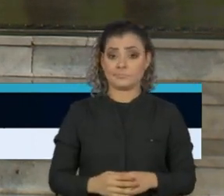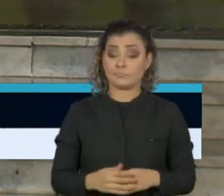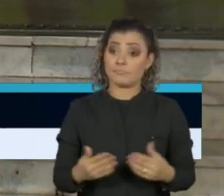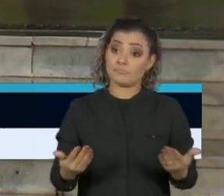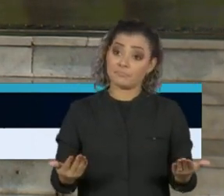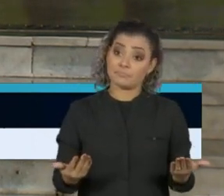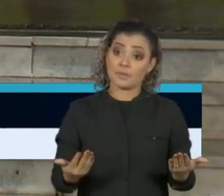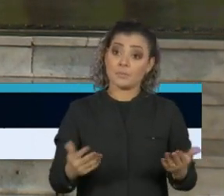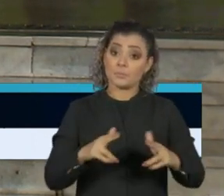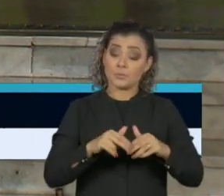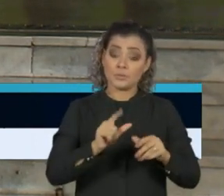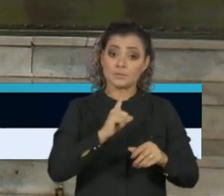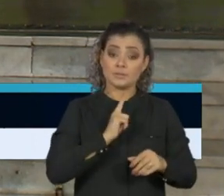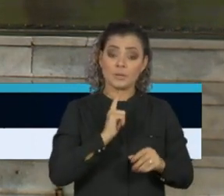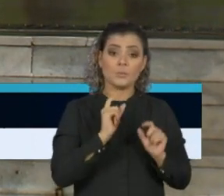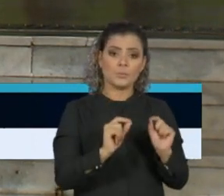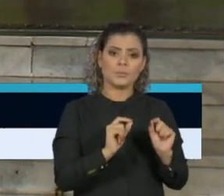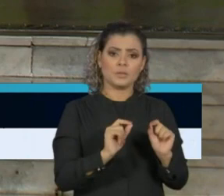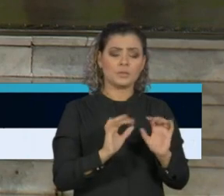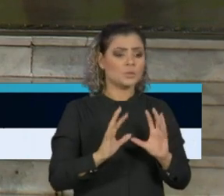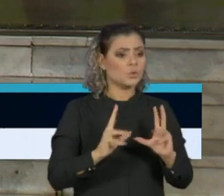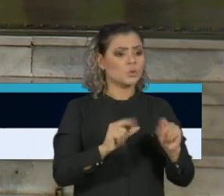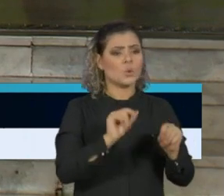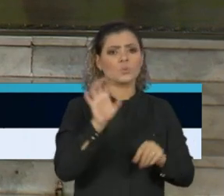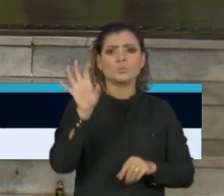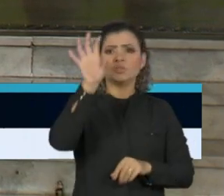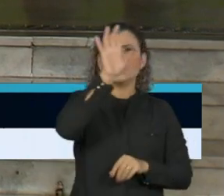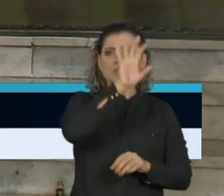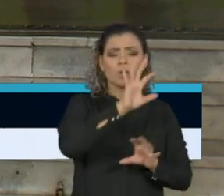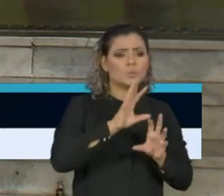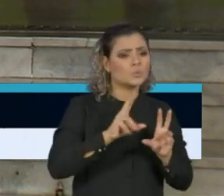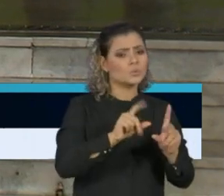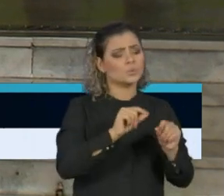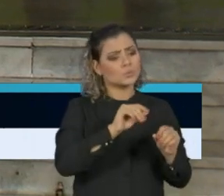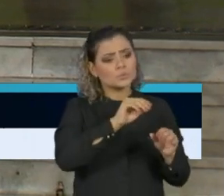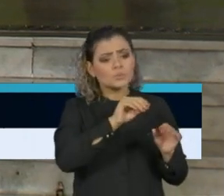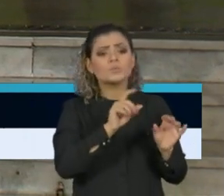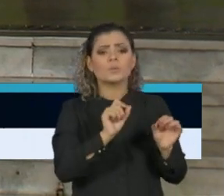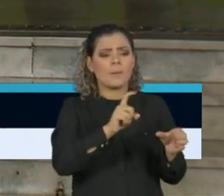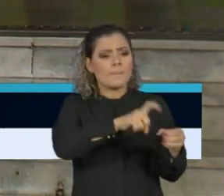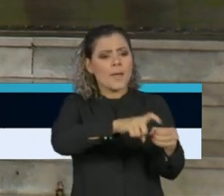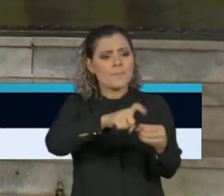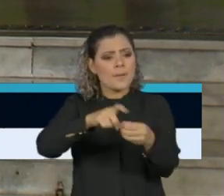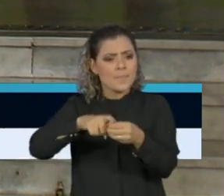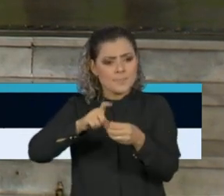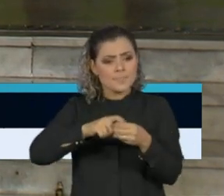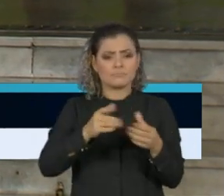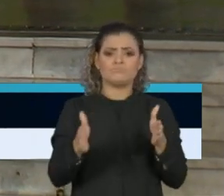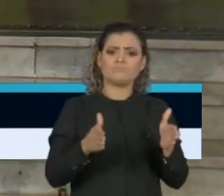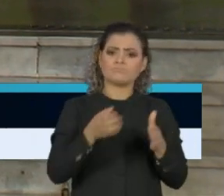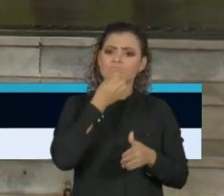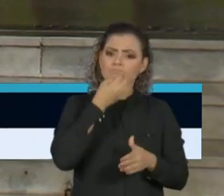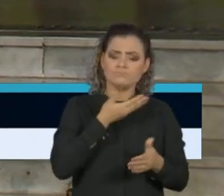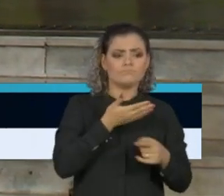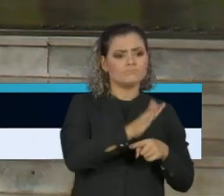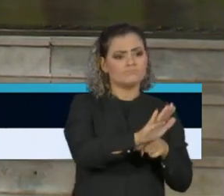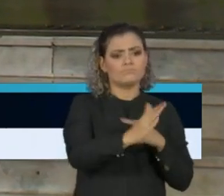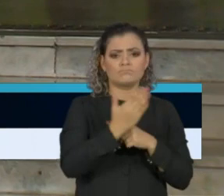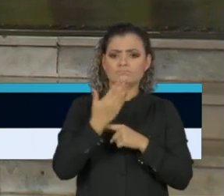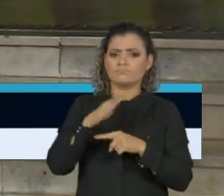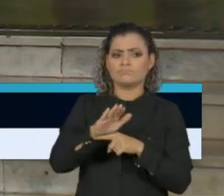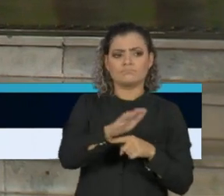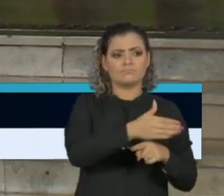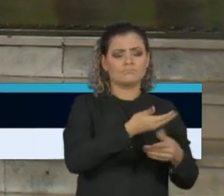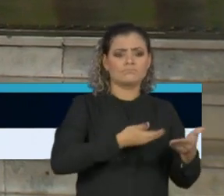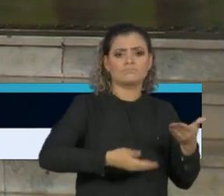tem relações com todos os estados dentro de um clima bastante colaborativo e que só